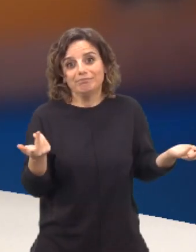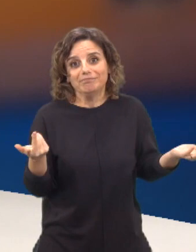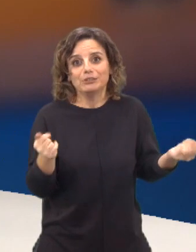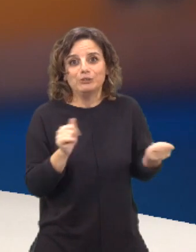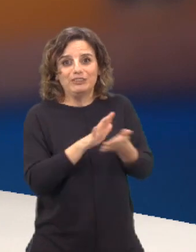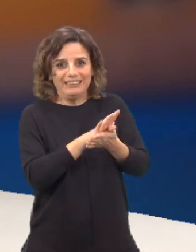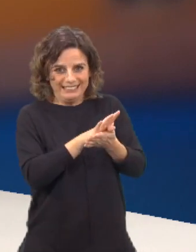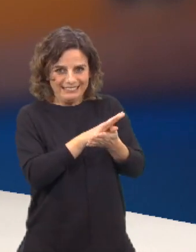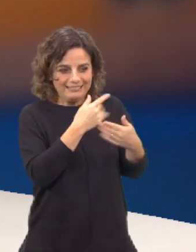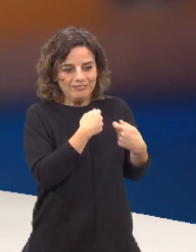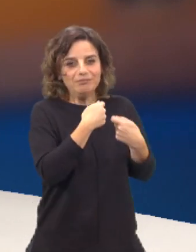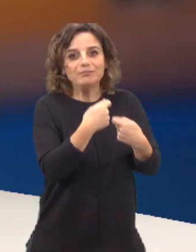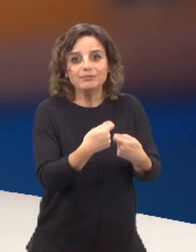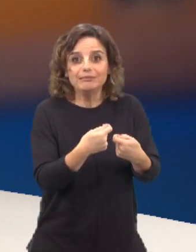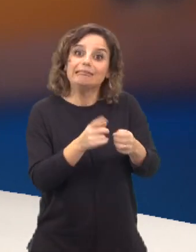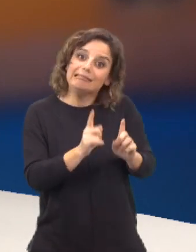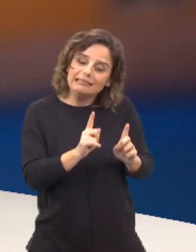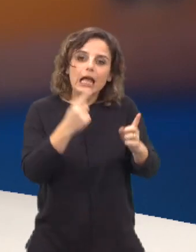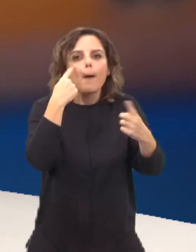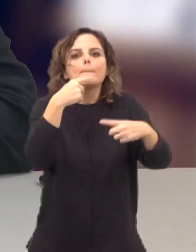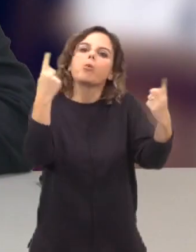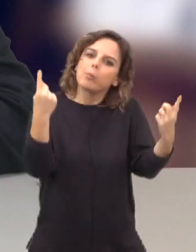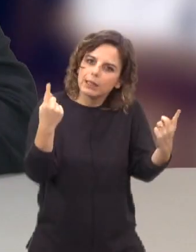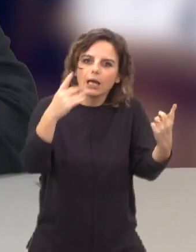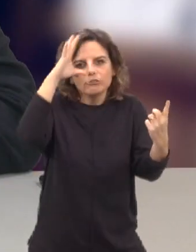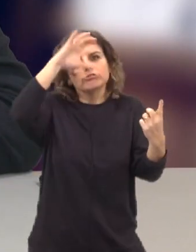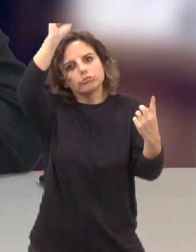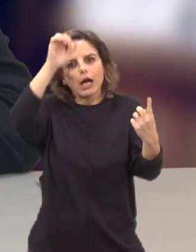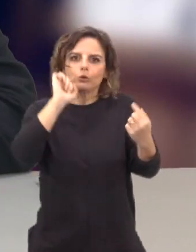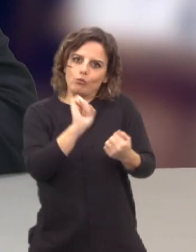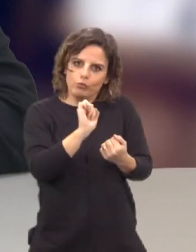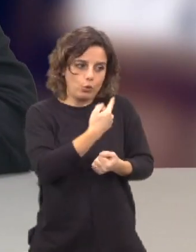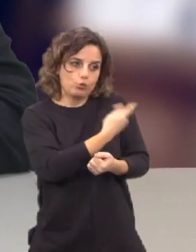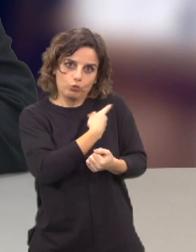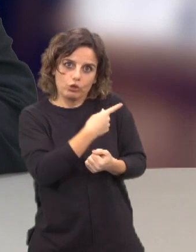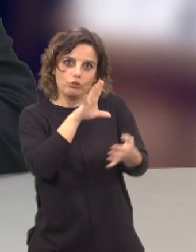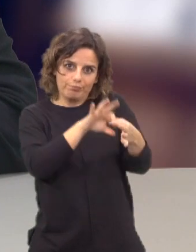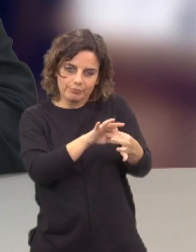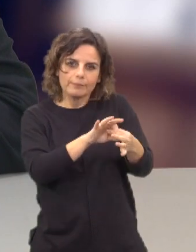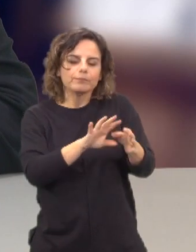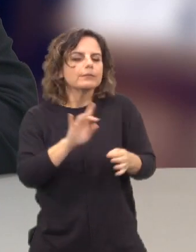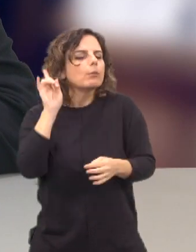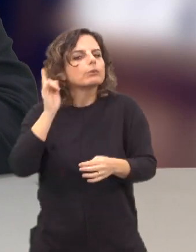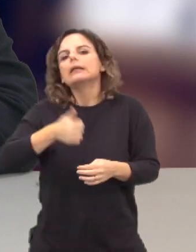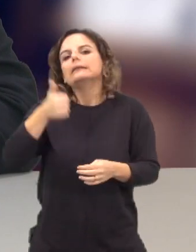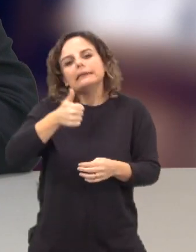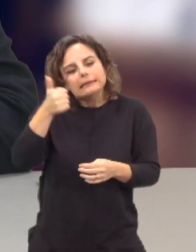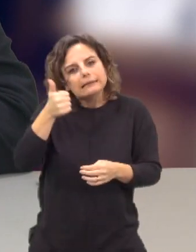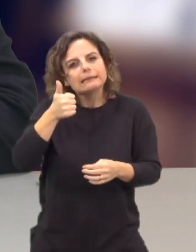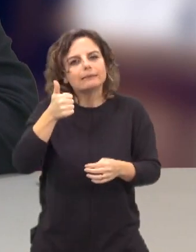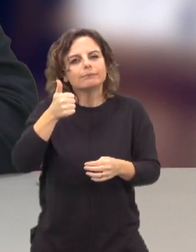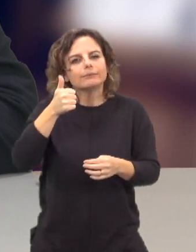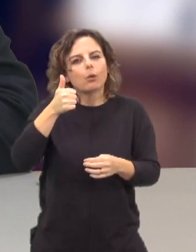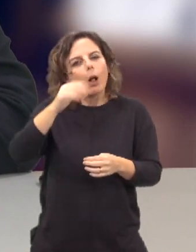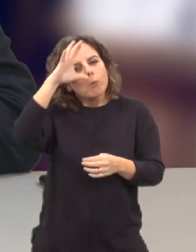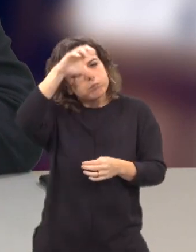no fundo, de uma estação pública, é importante que o interesse público prevaleça em relação aos